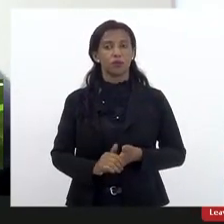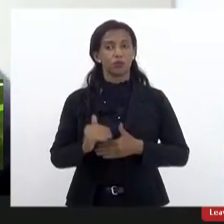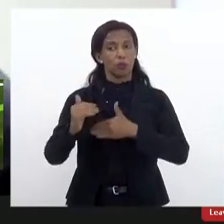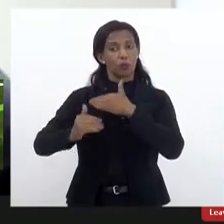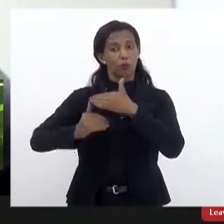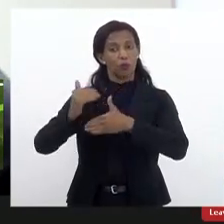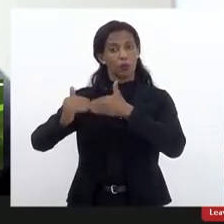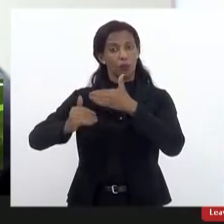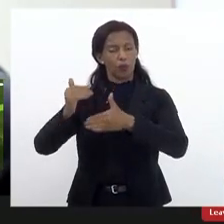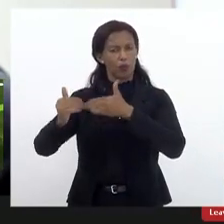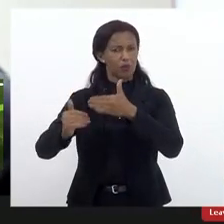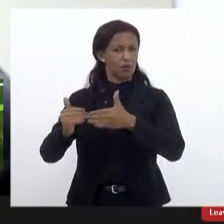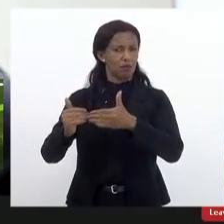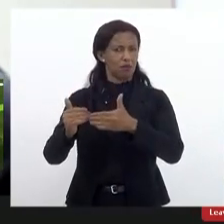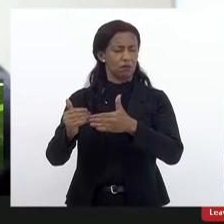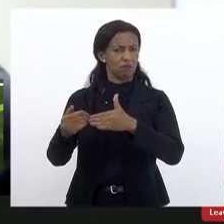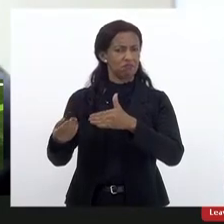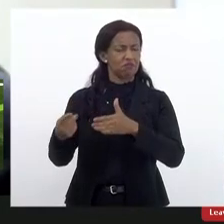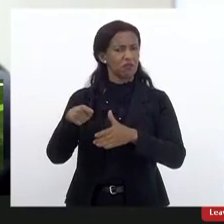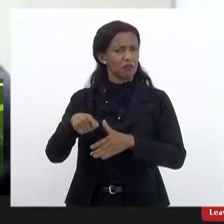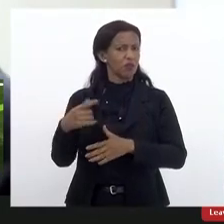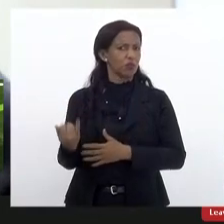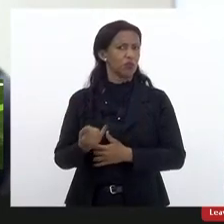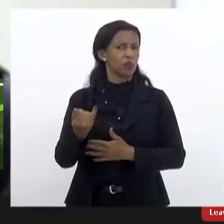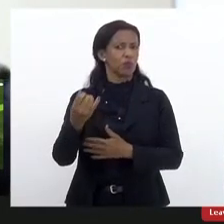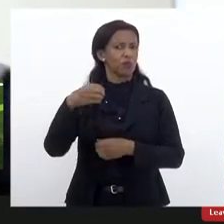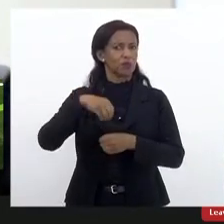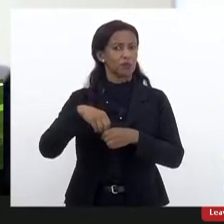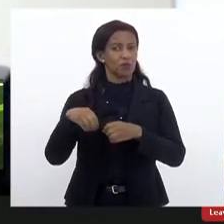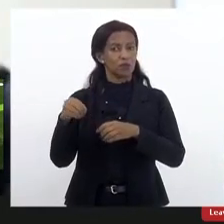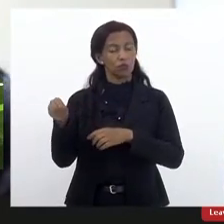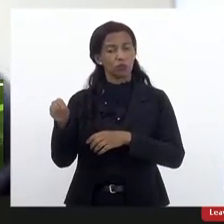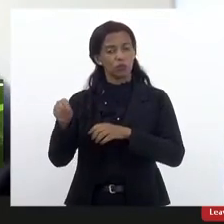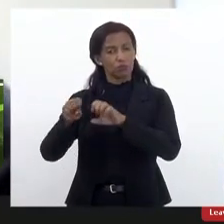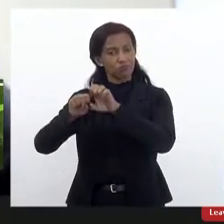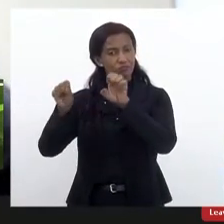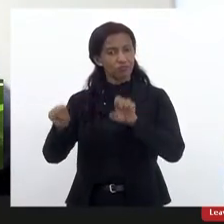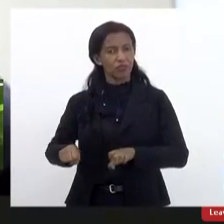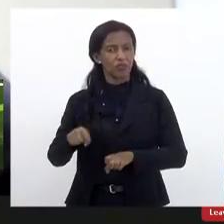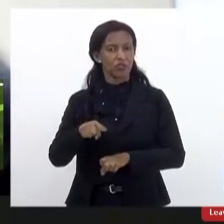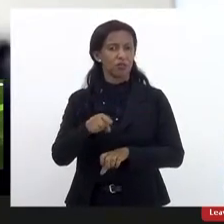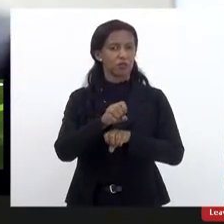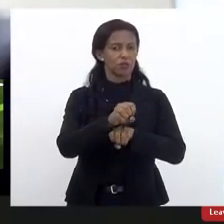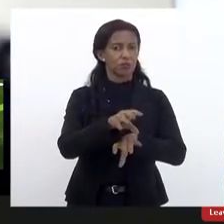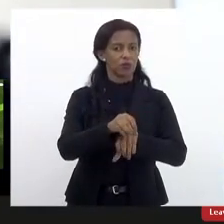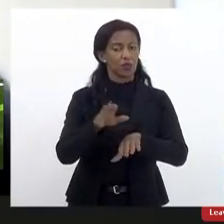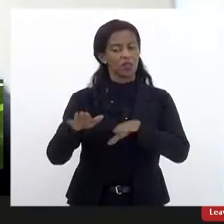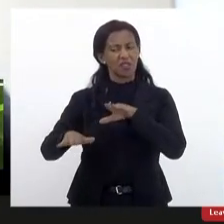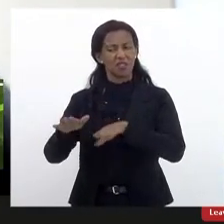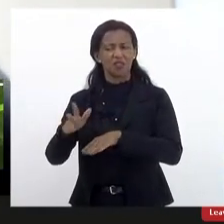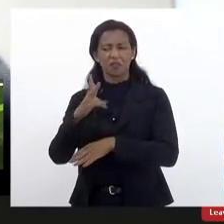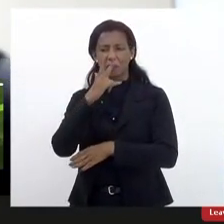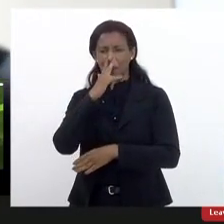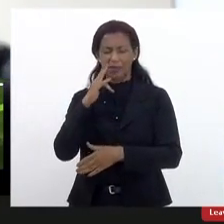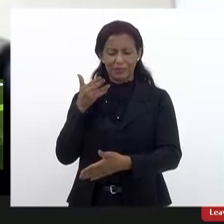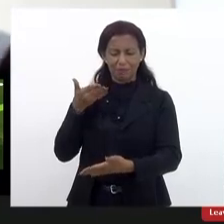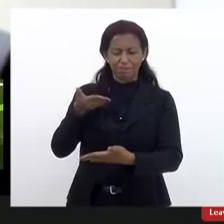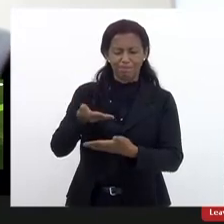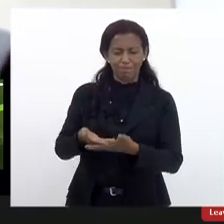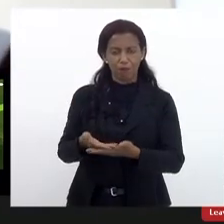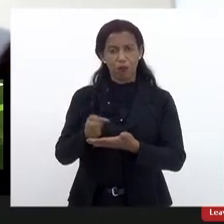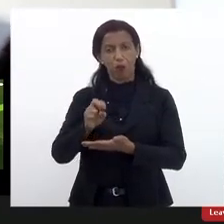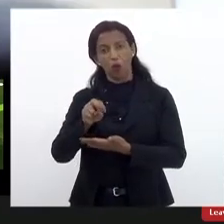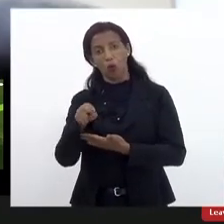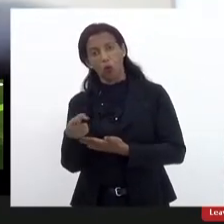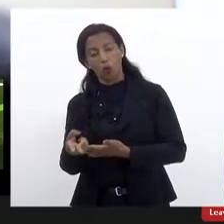inspeção escolar, que eu acho que cumpre um papel muito importante no nosso sistema estadual de educação e que muitas vezes a gente acaba se debruçando pouco